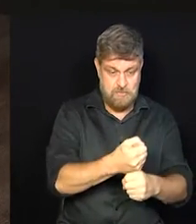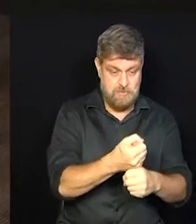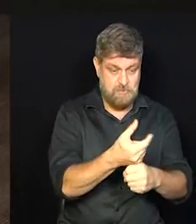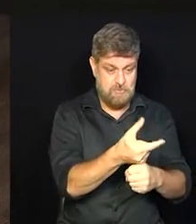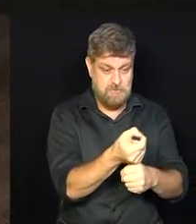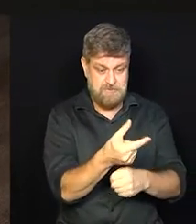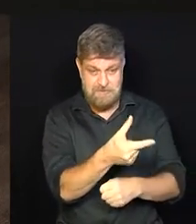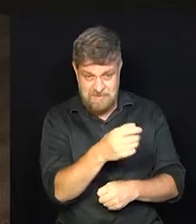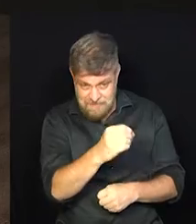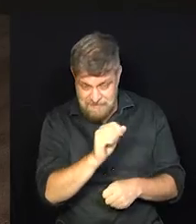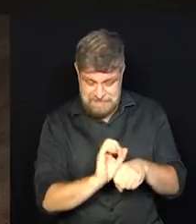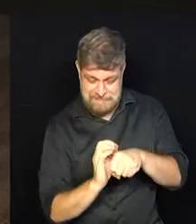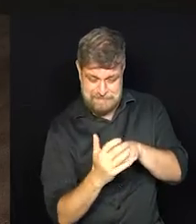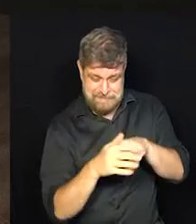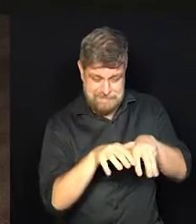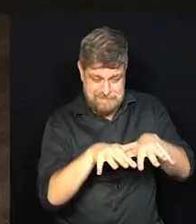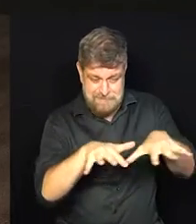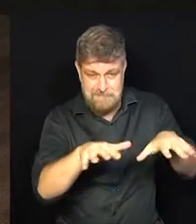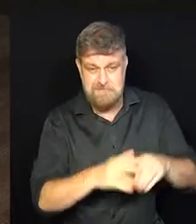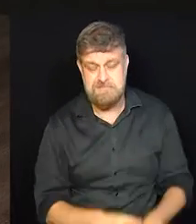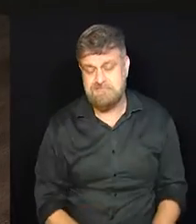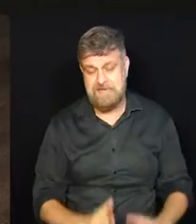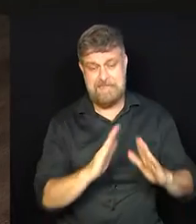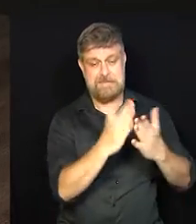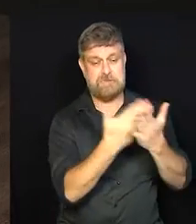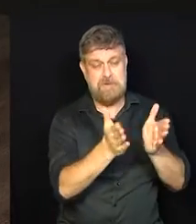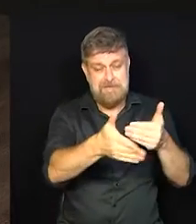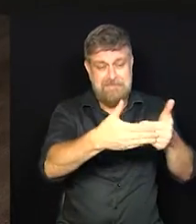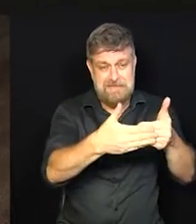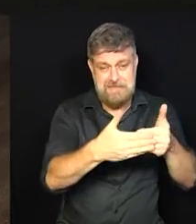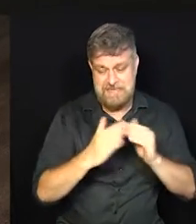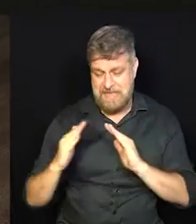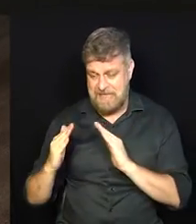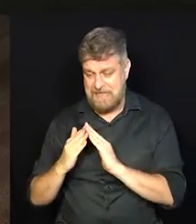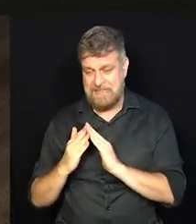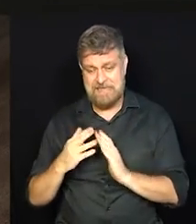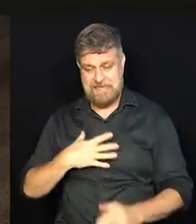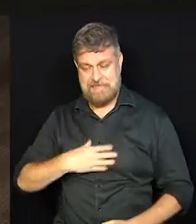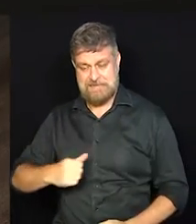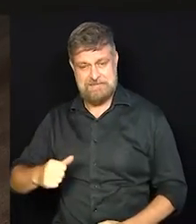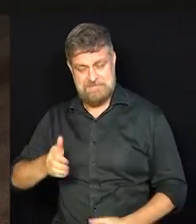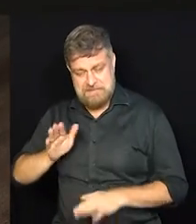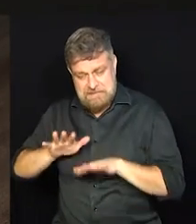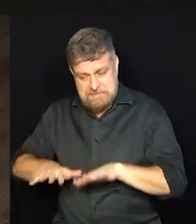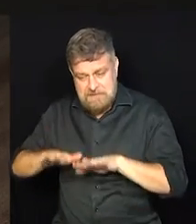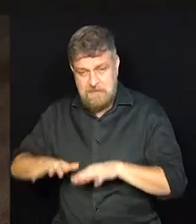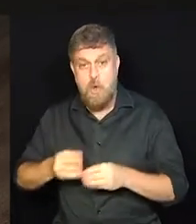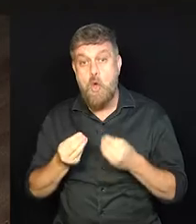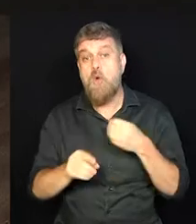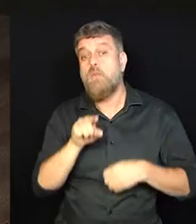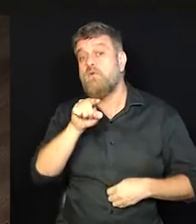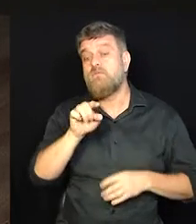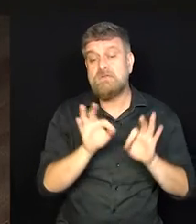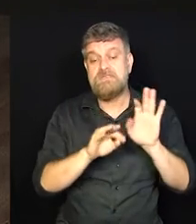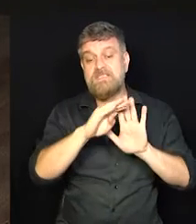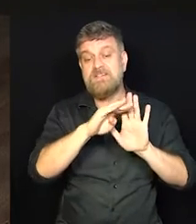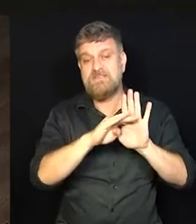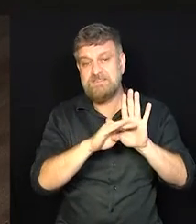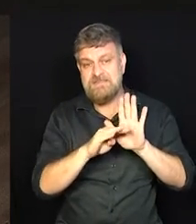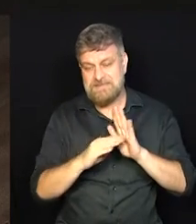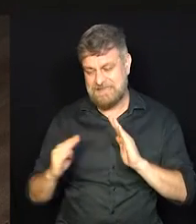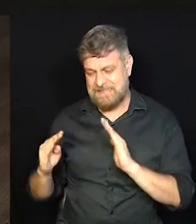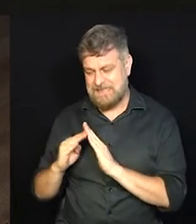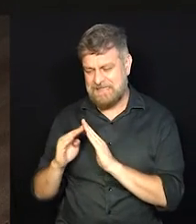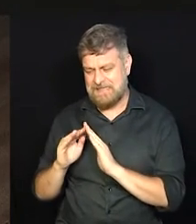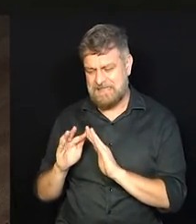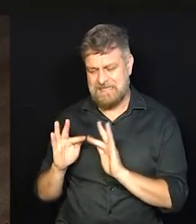que foi a pandemia, crianças sem aula e tudo mais. Como você conseguiu se organizar nesse universo aí de todo mundo